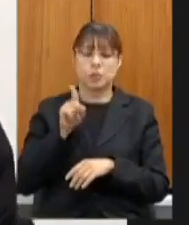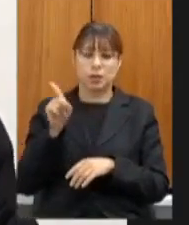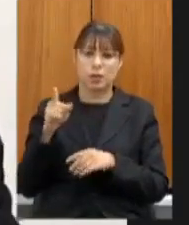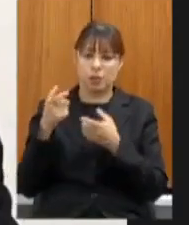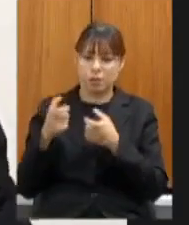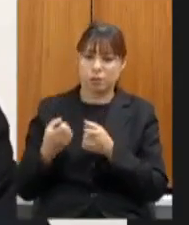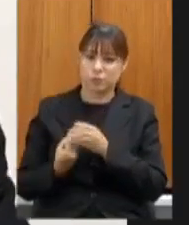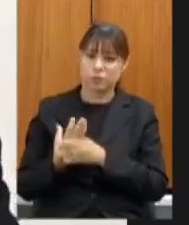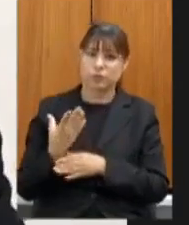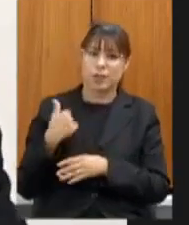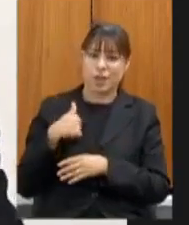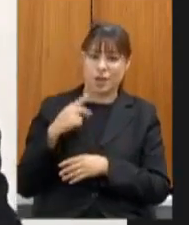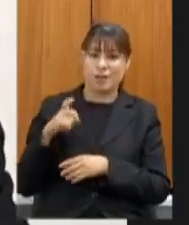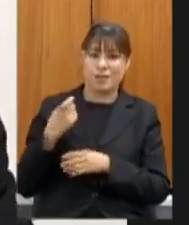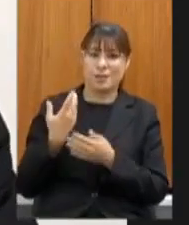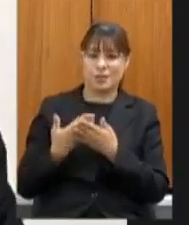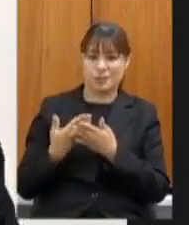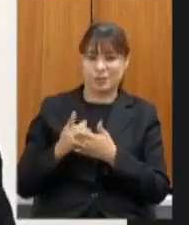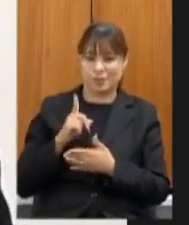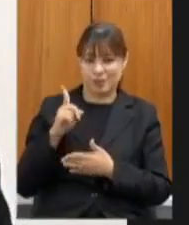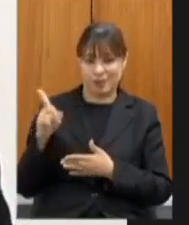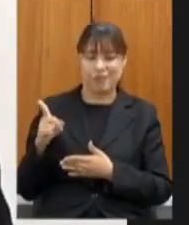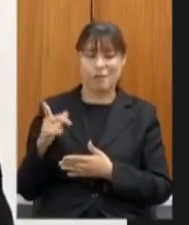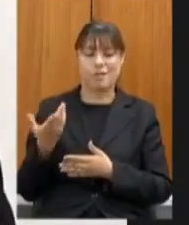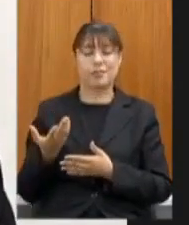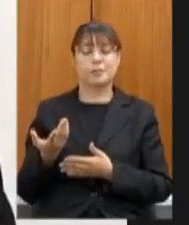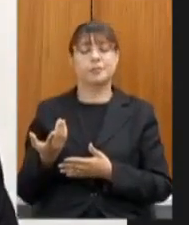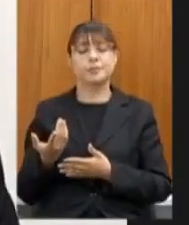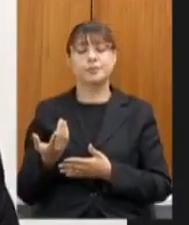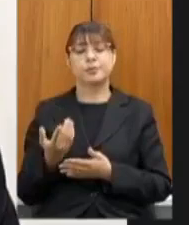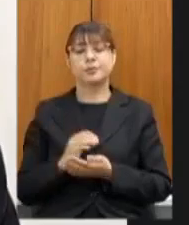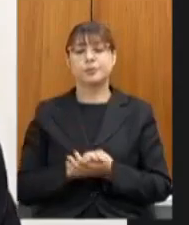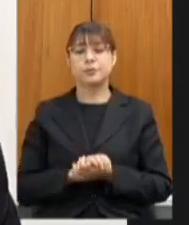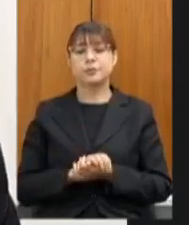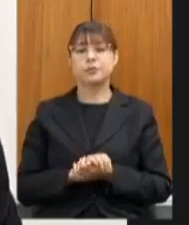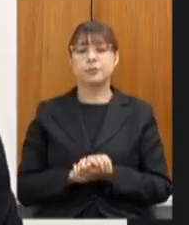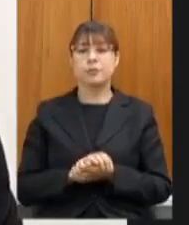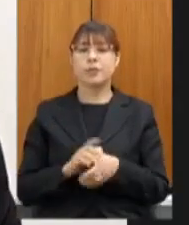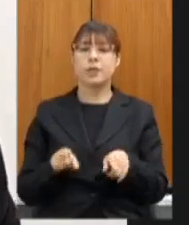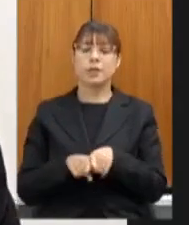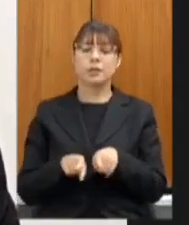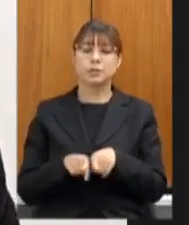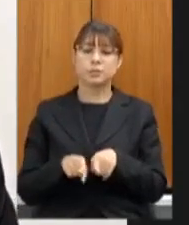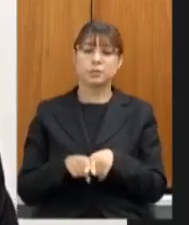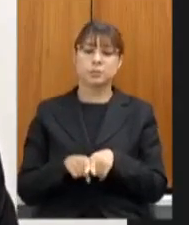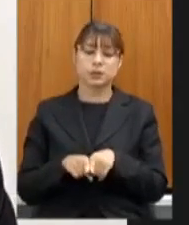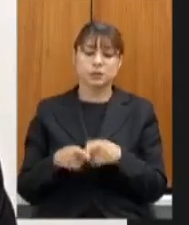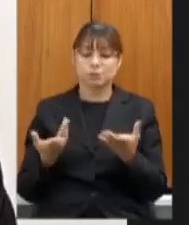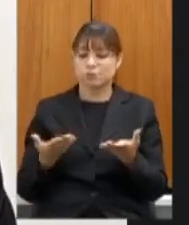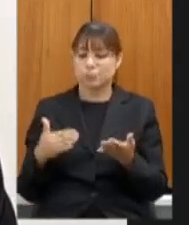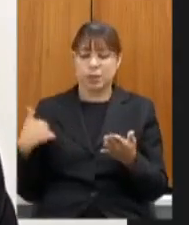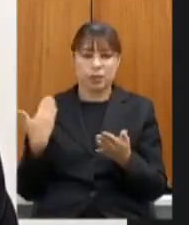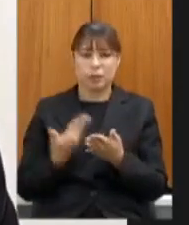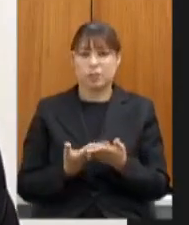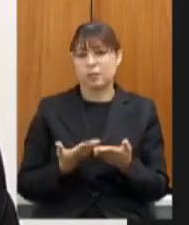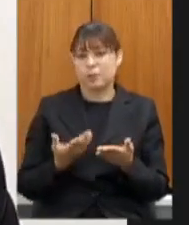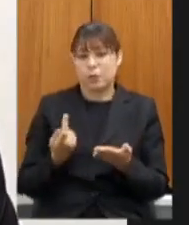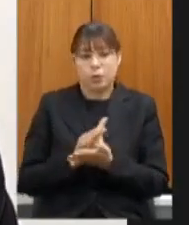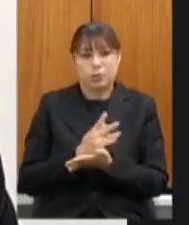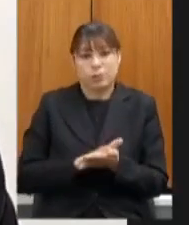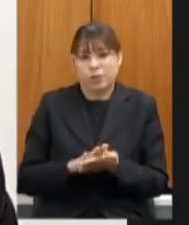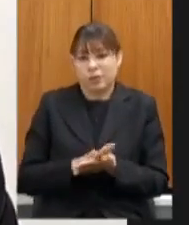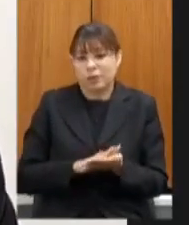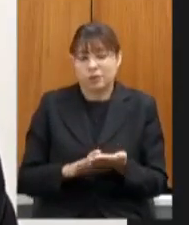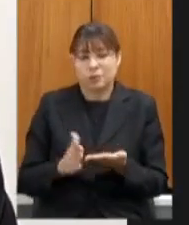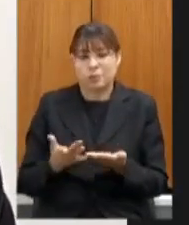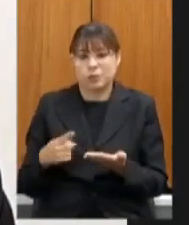estudei na escola interna lá como interno enfim e o fato que pouca coisa ou quase nada aconteceu o nós estamos vendo é